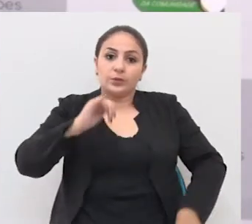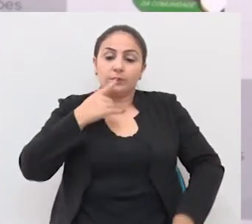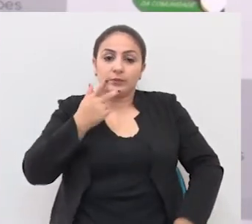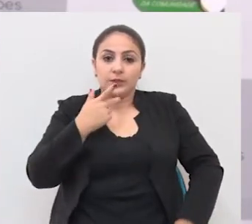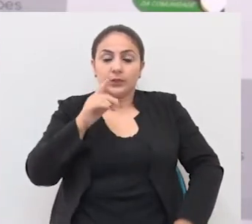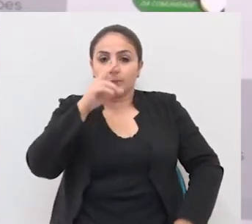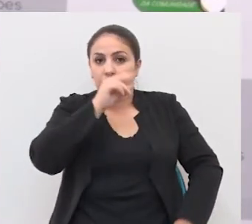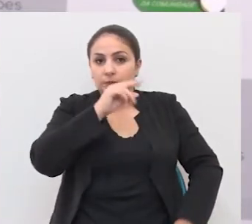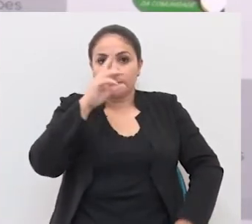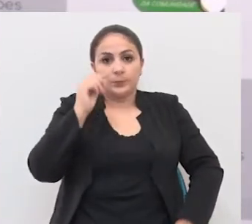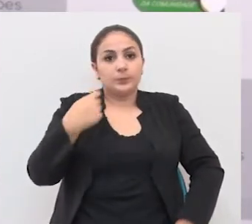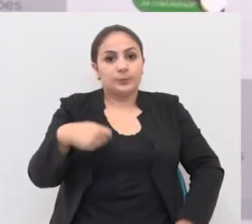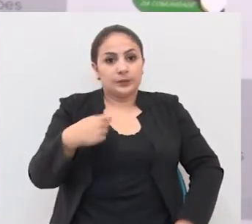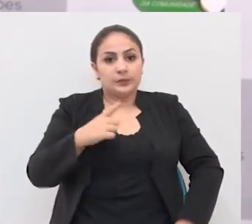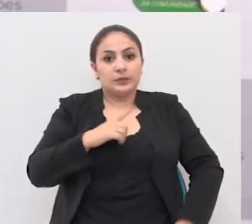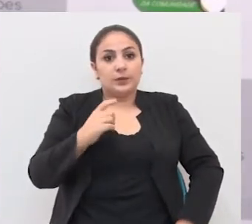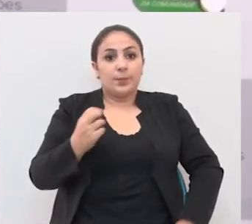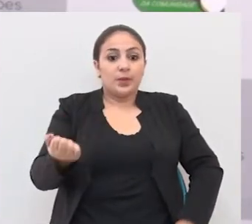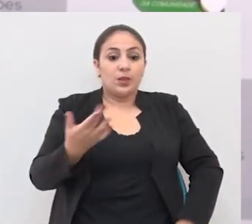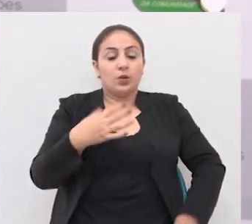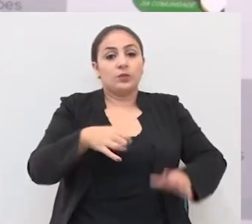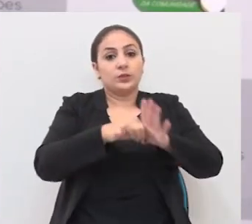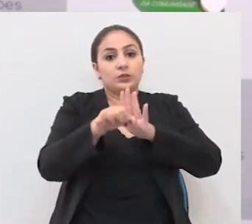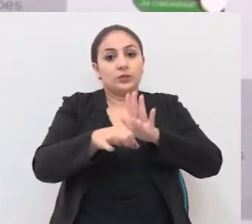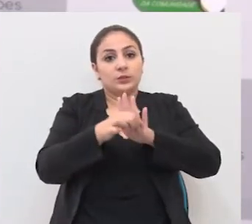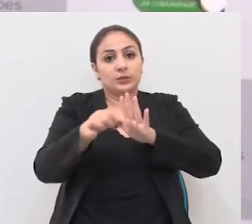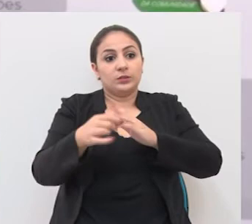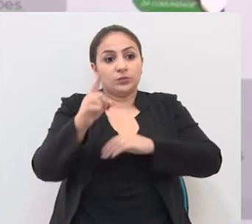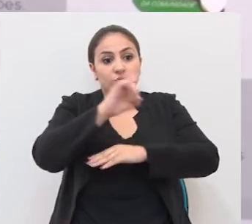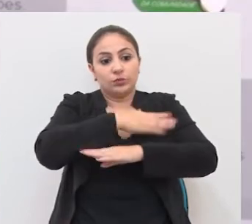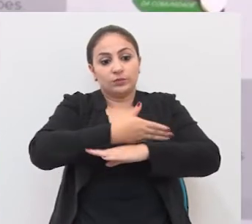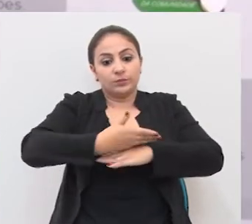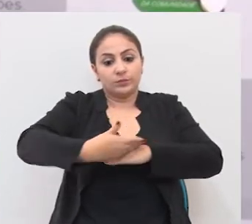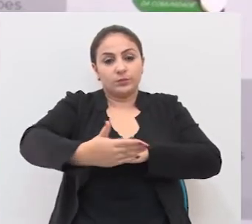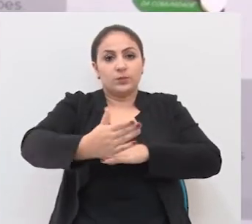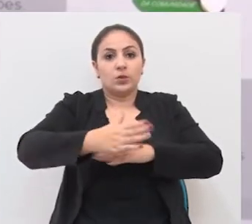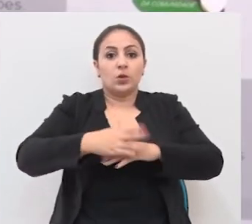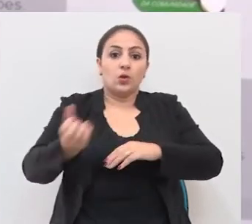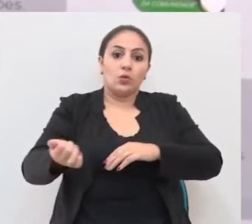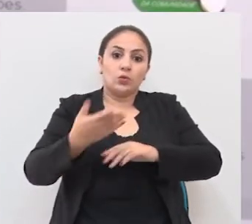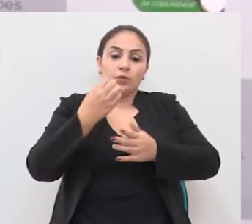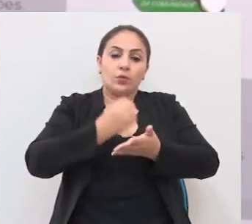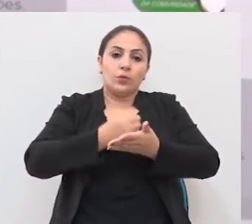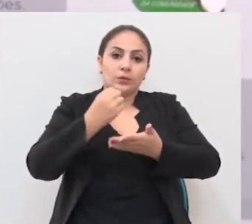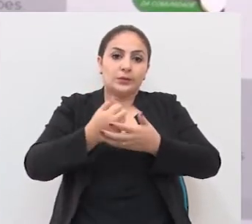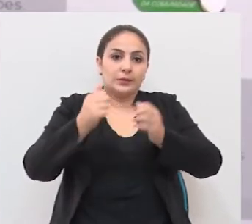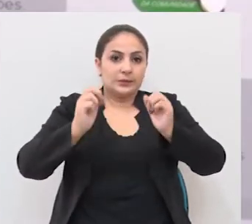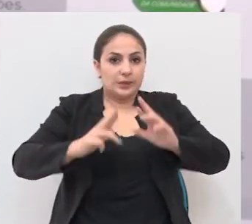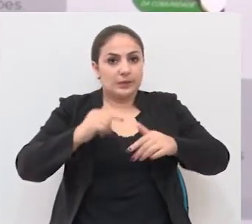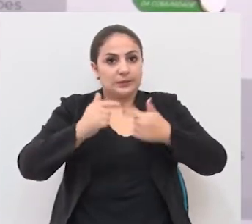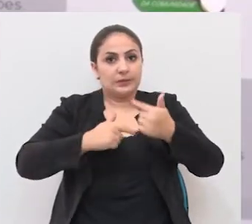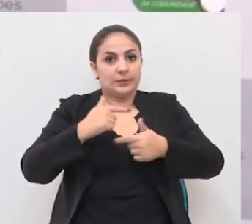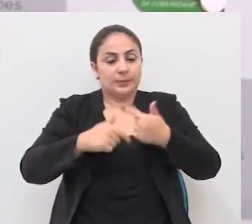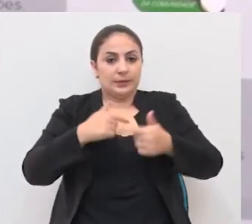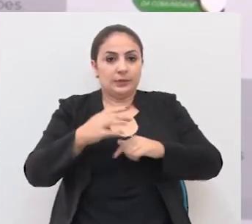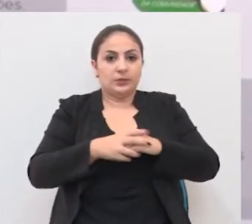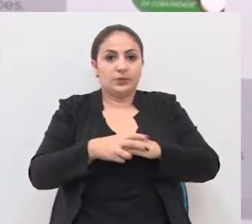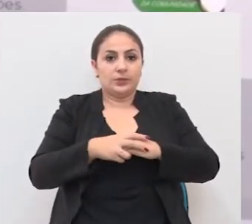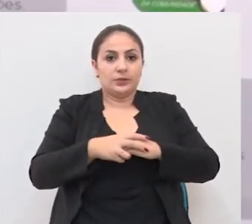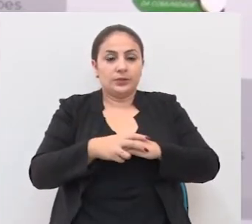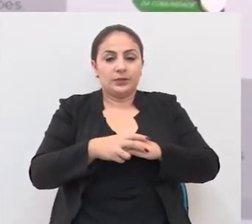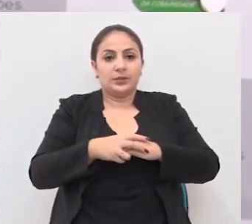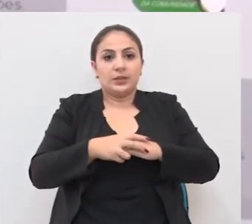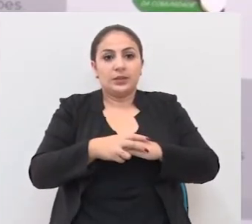dizer também que o município deve estar lançando uma nova licitação nos próximos dias para um novo contrato na área da prestação de serviço